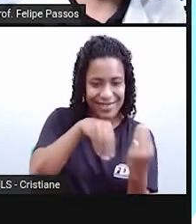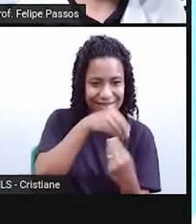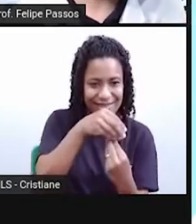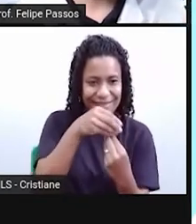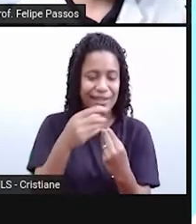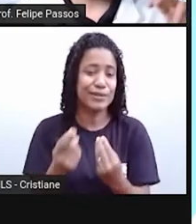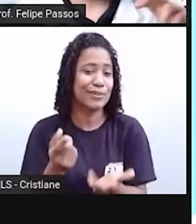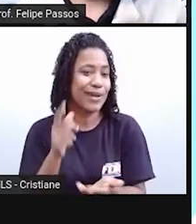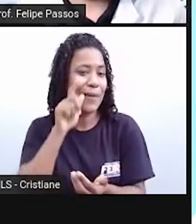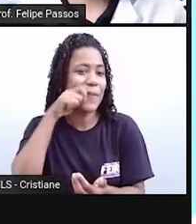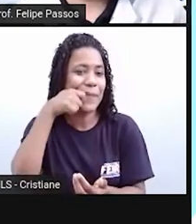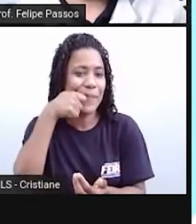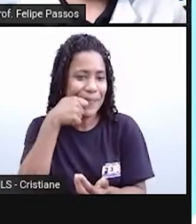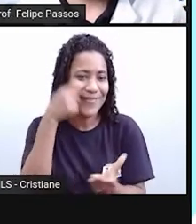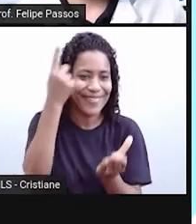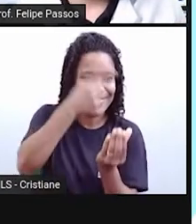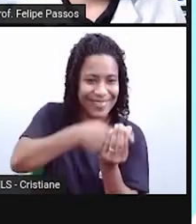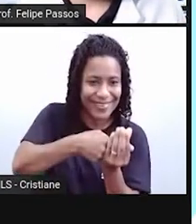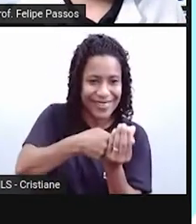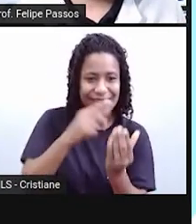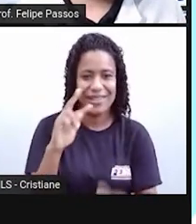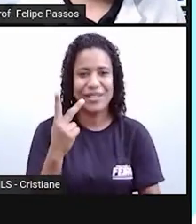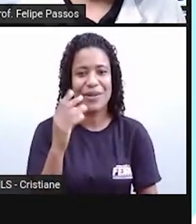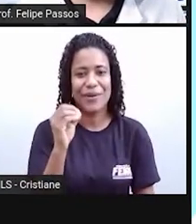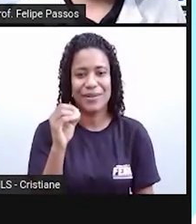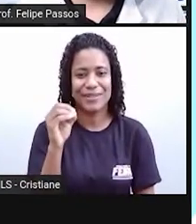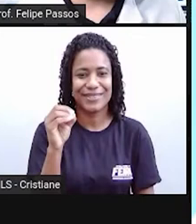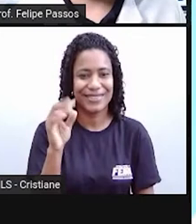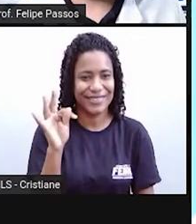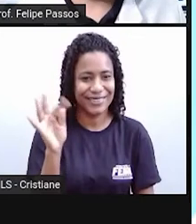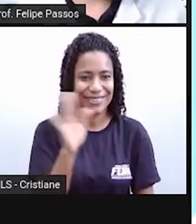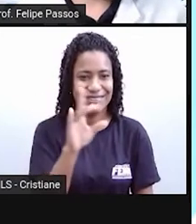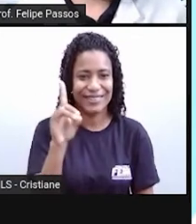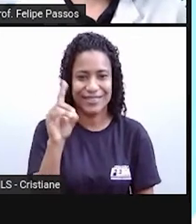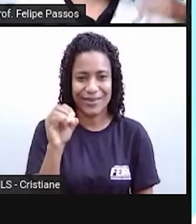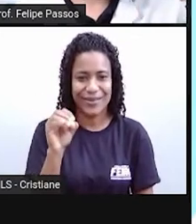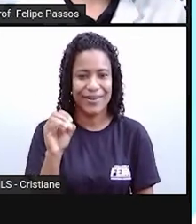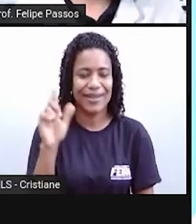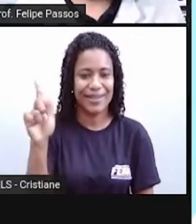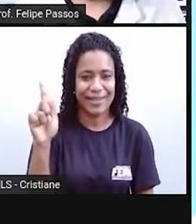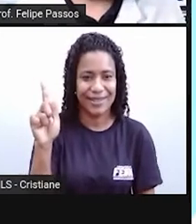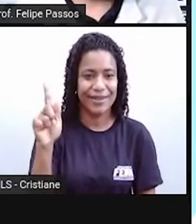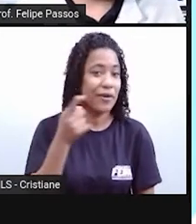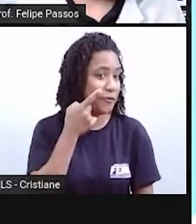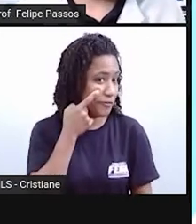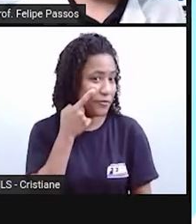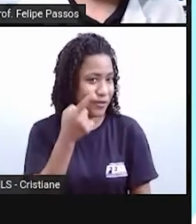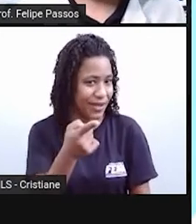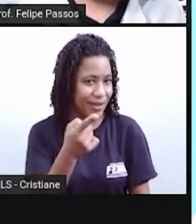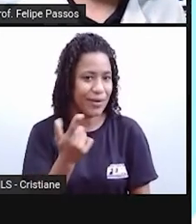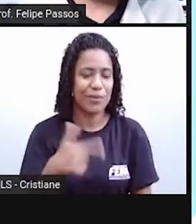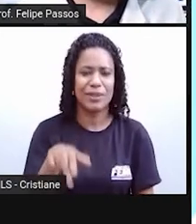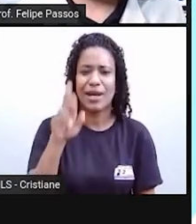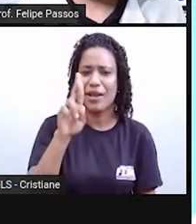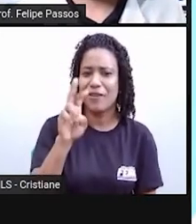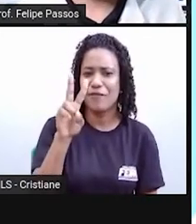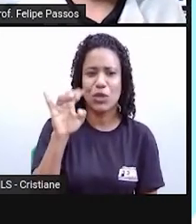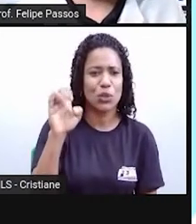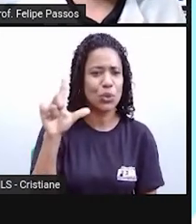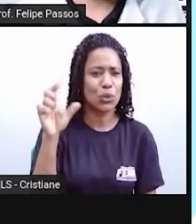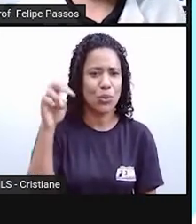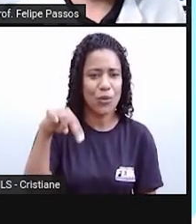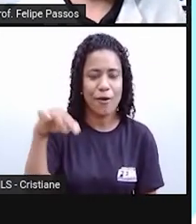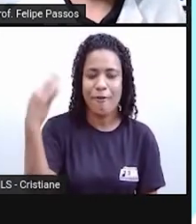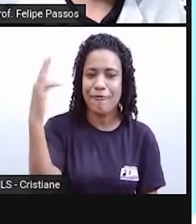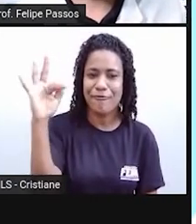cachorro-quente como hot dog. Réveillon. Réveillon é revelação em francês. Então,